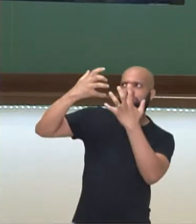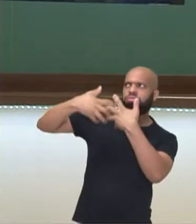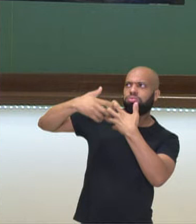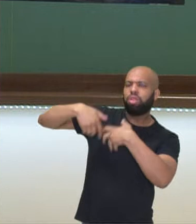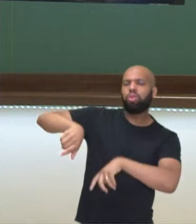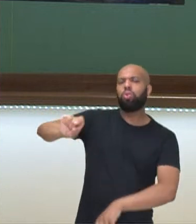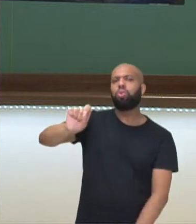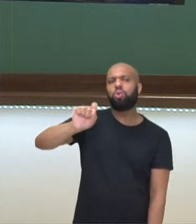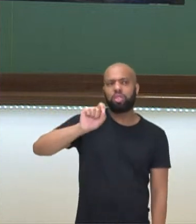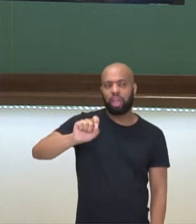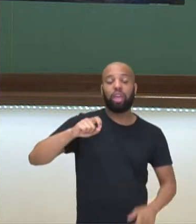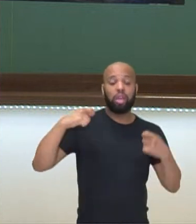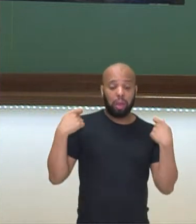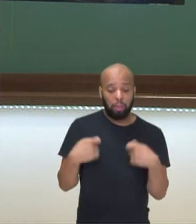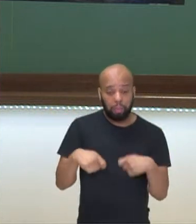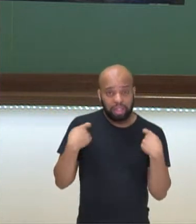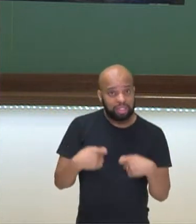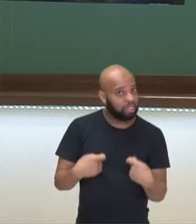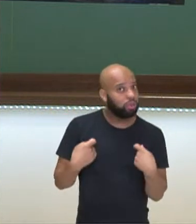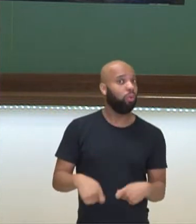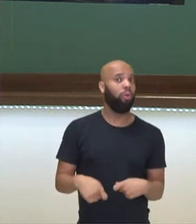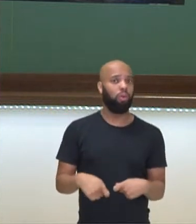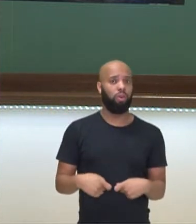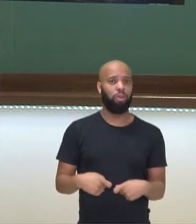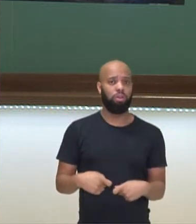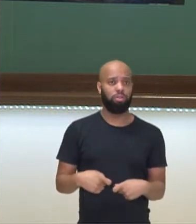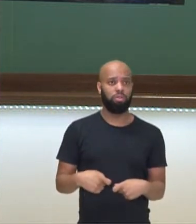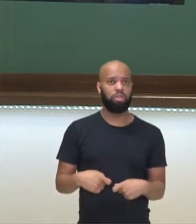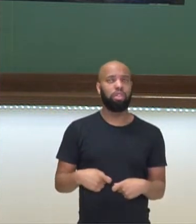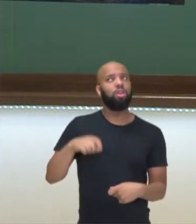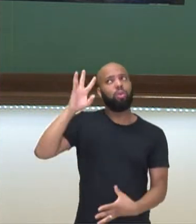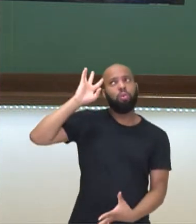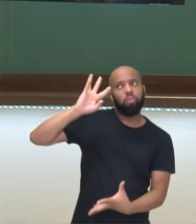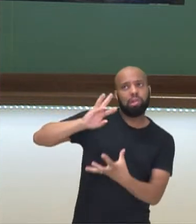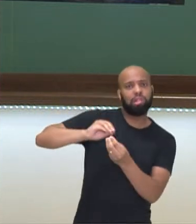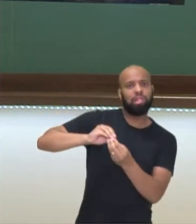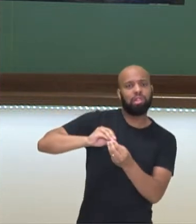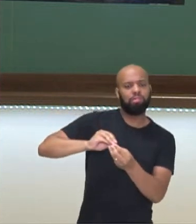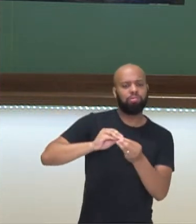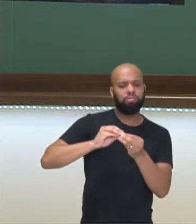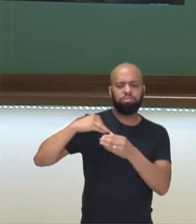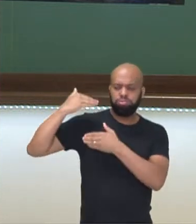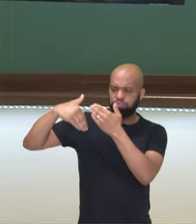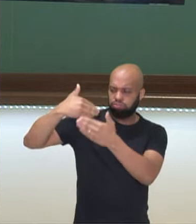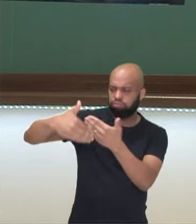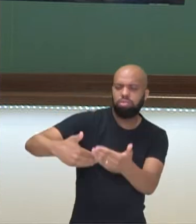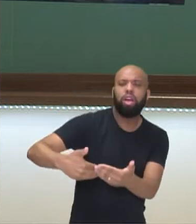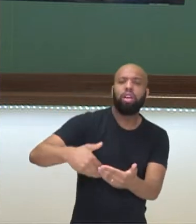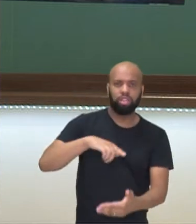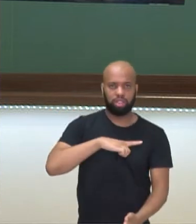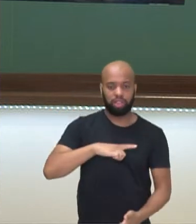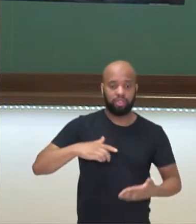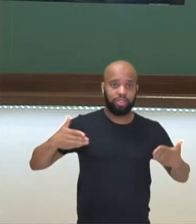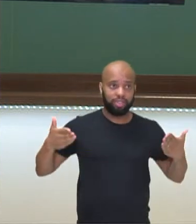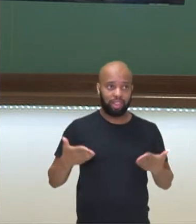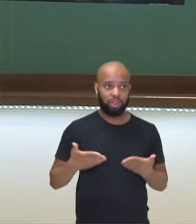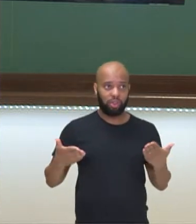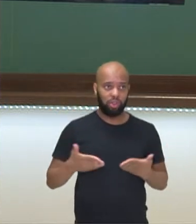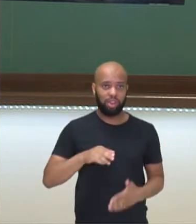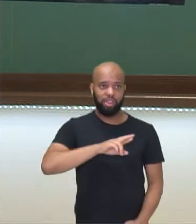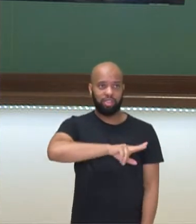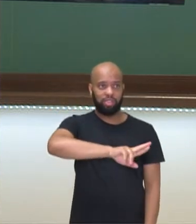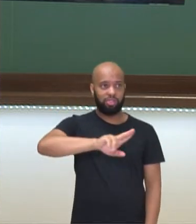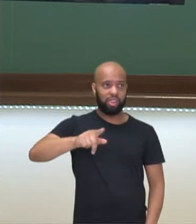refletir na necessidade de entender esse processo e que hoje muitas das